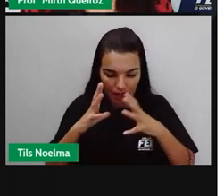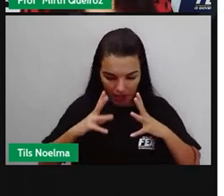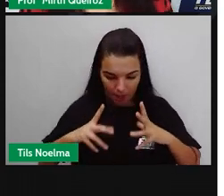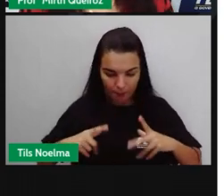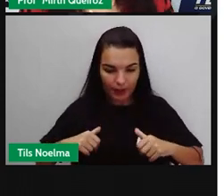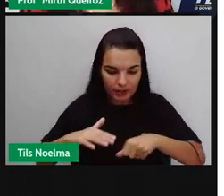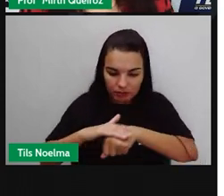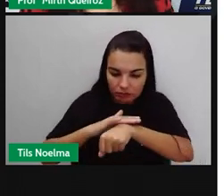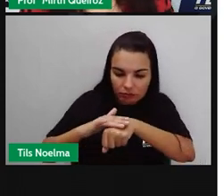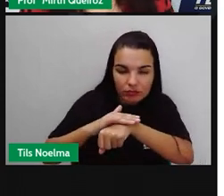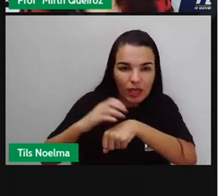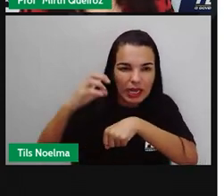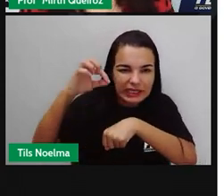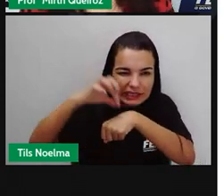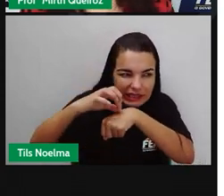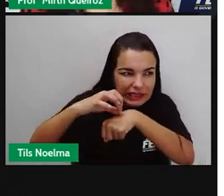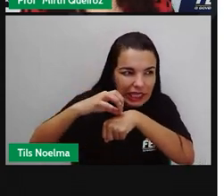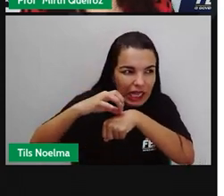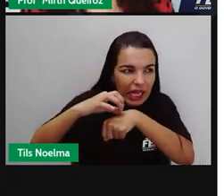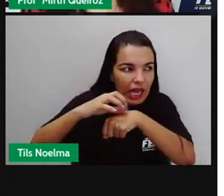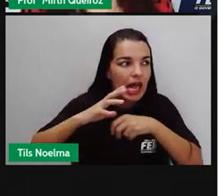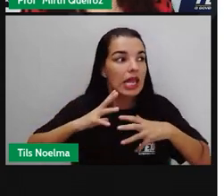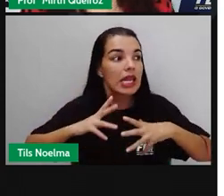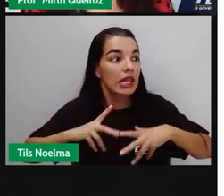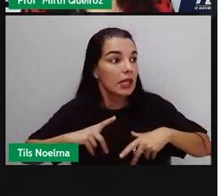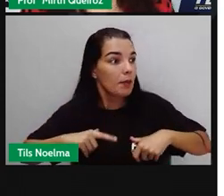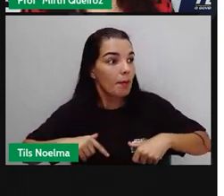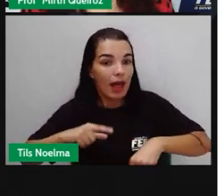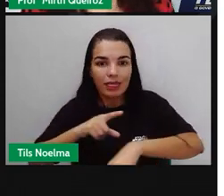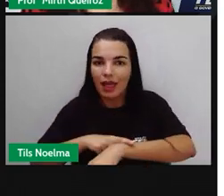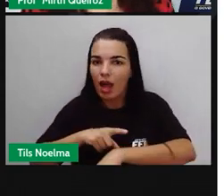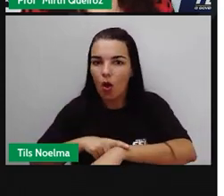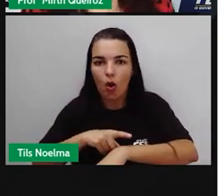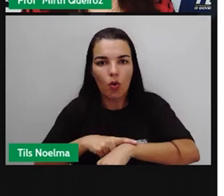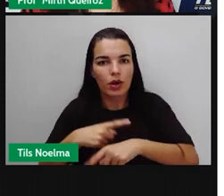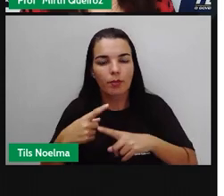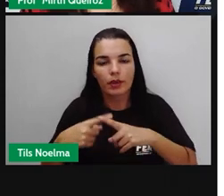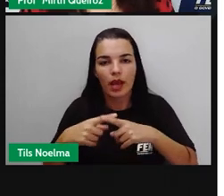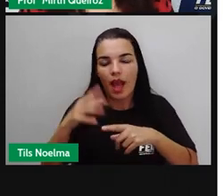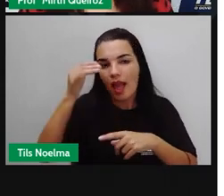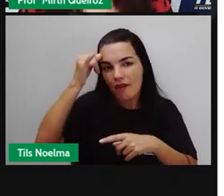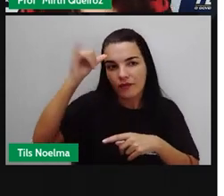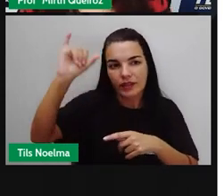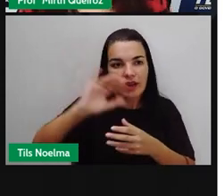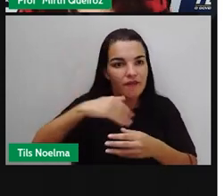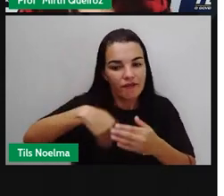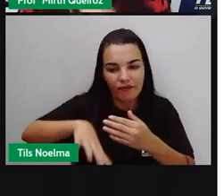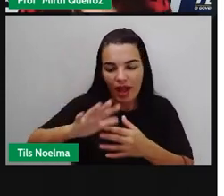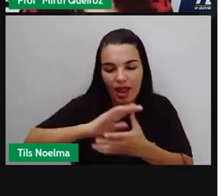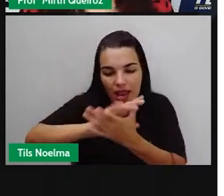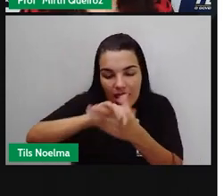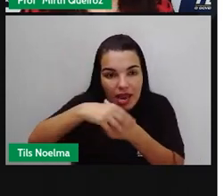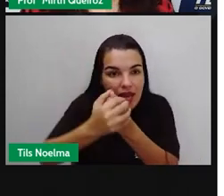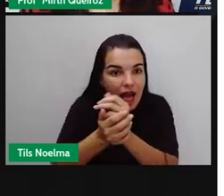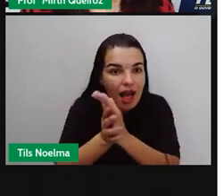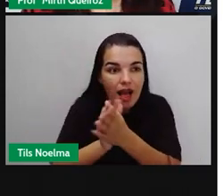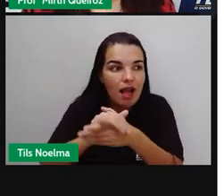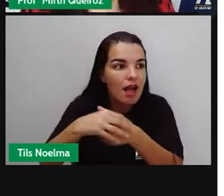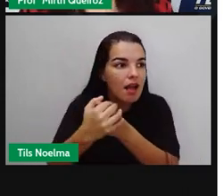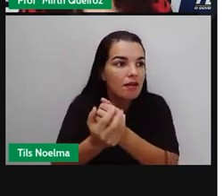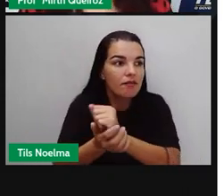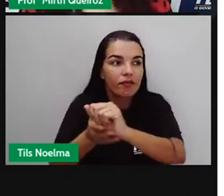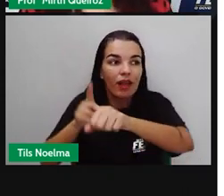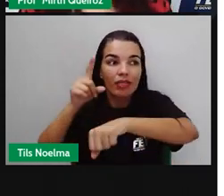uma forma da gente evitar esses agentes patogênicos quando a gente tem uma picada, quando a gente tem